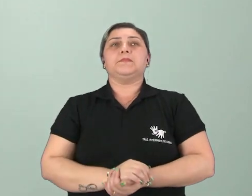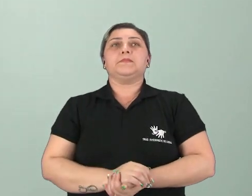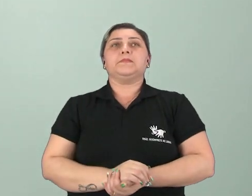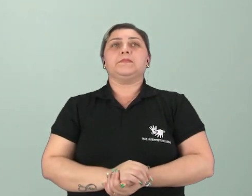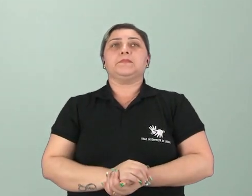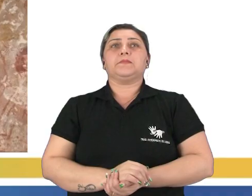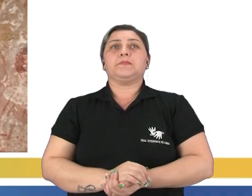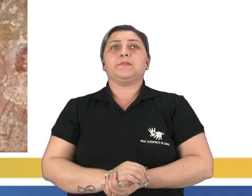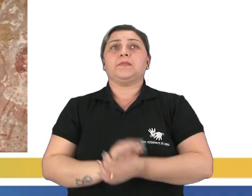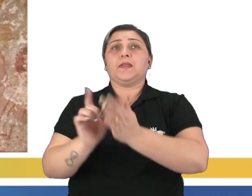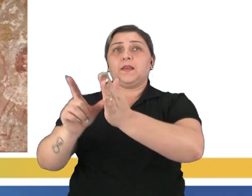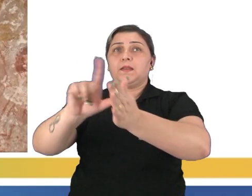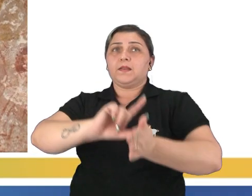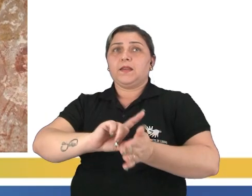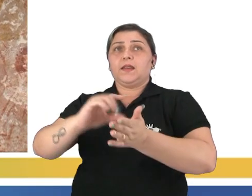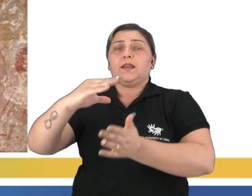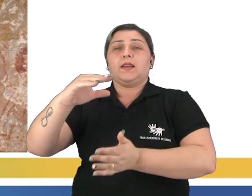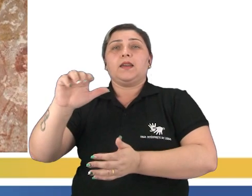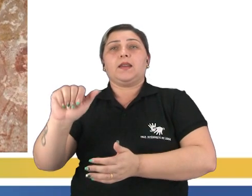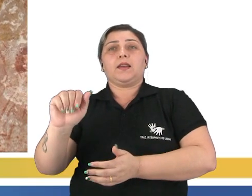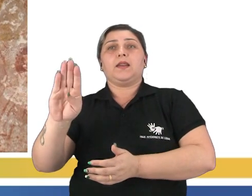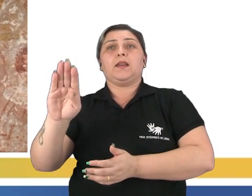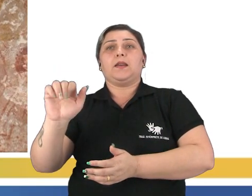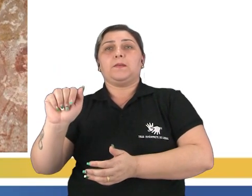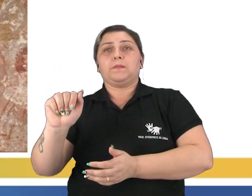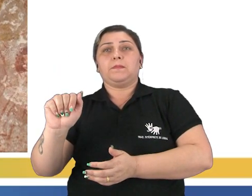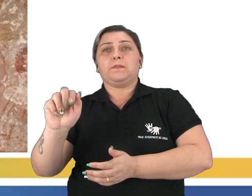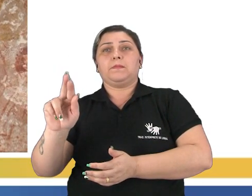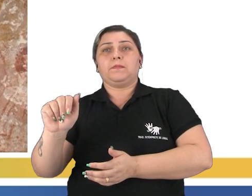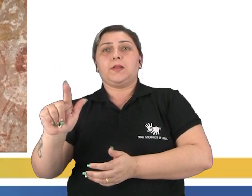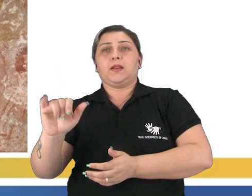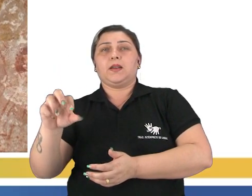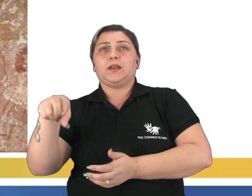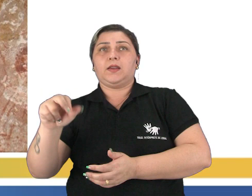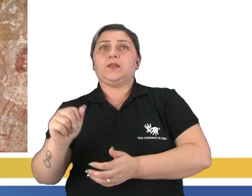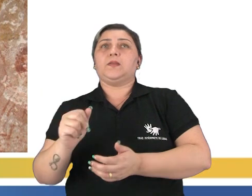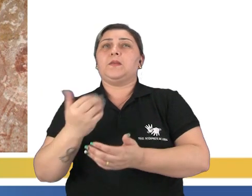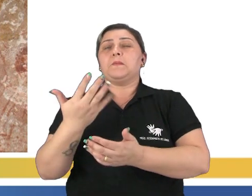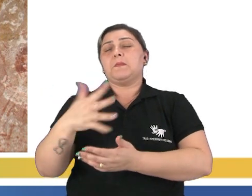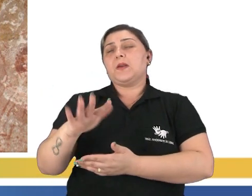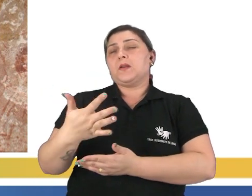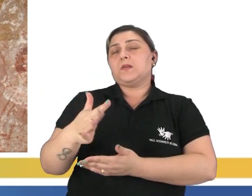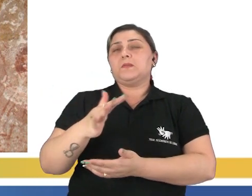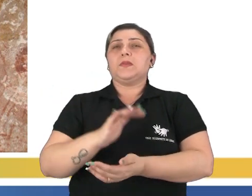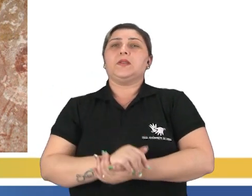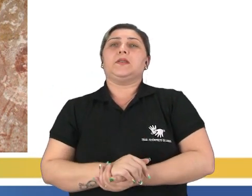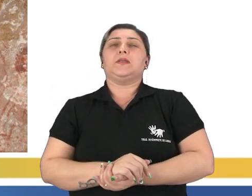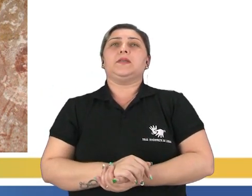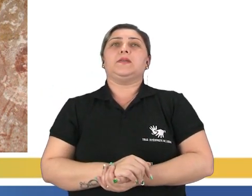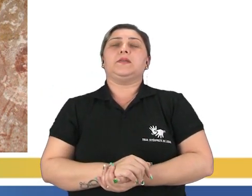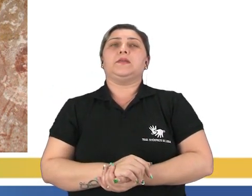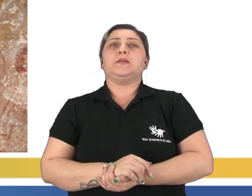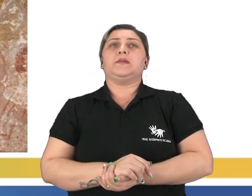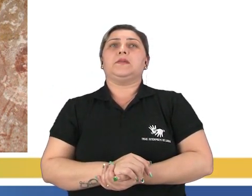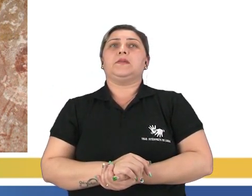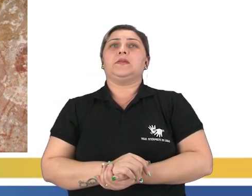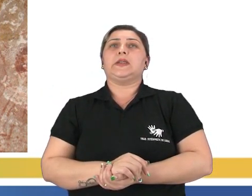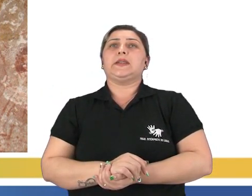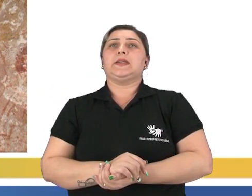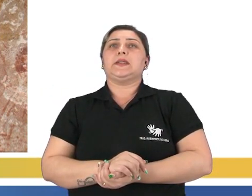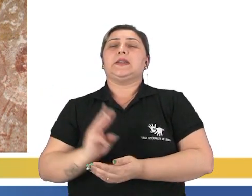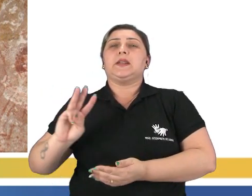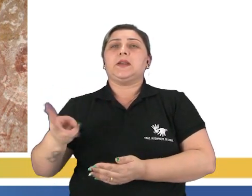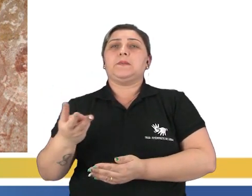Observem aí. O período pré-cabralino, que vai aí de aproximadamente 3